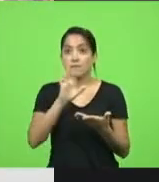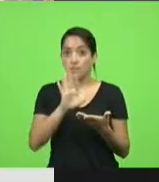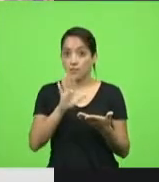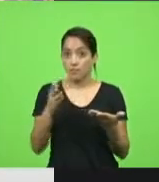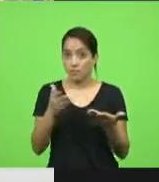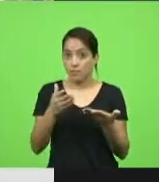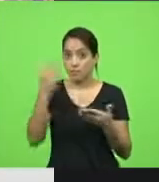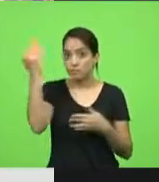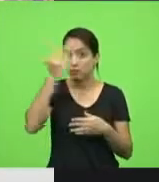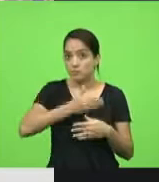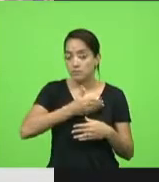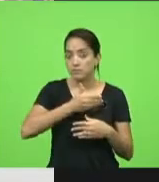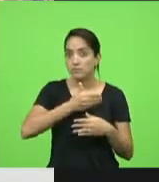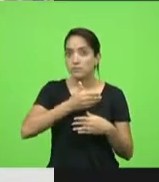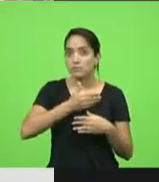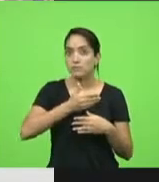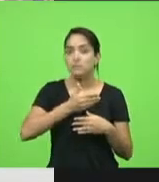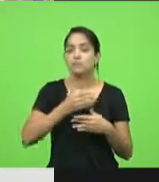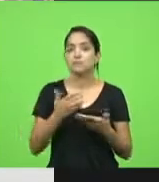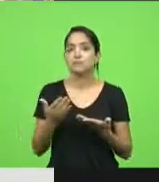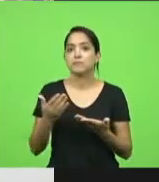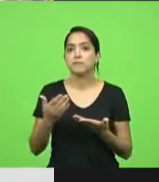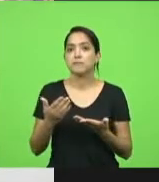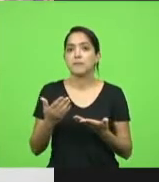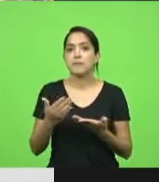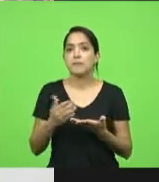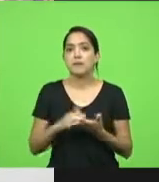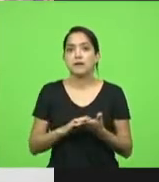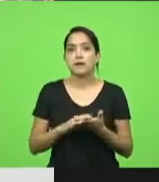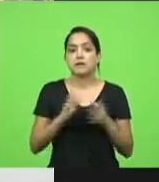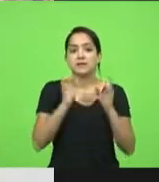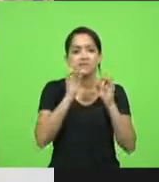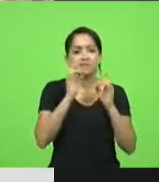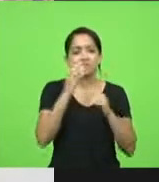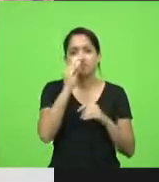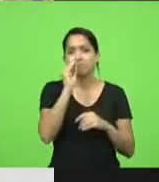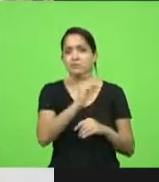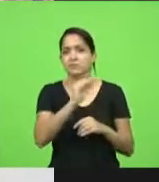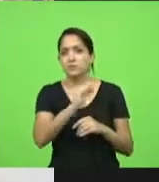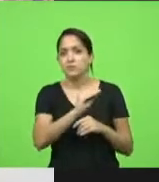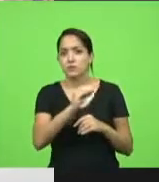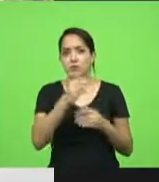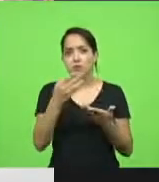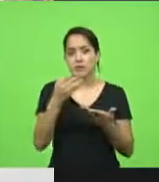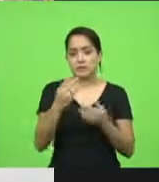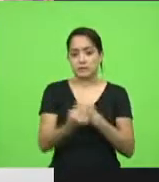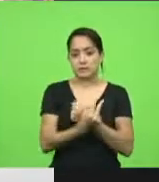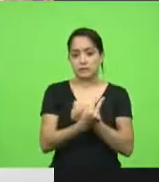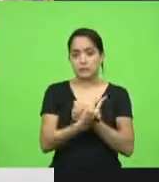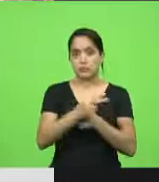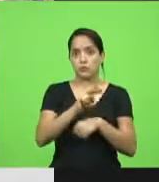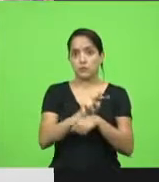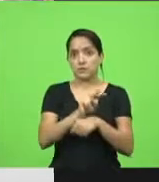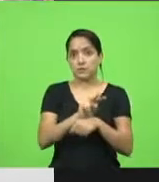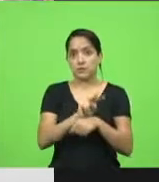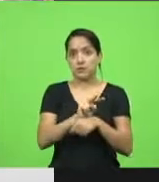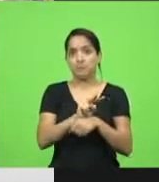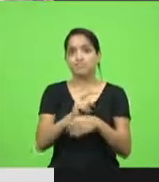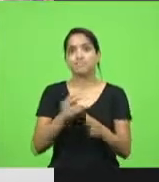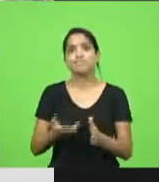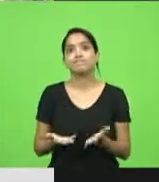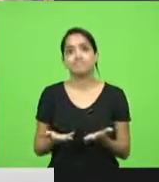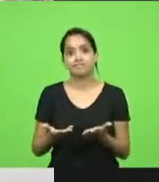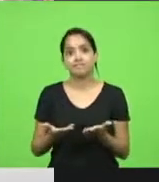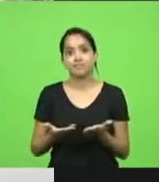provado de que as cidades que ignoram o básico da prevenção, os níveis da infecção são pelo